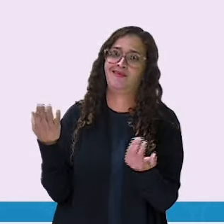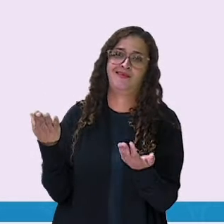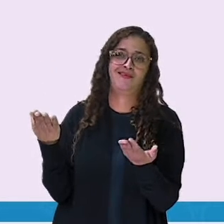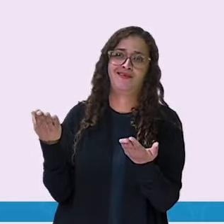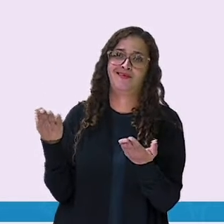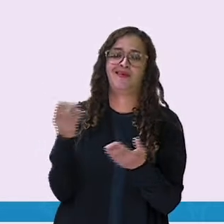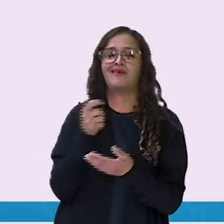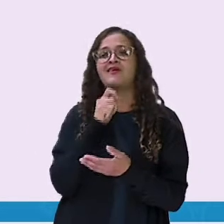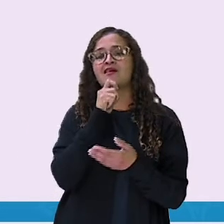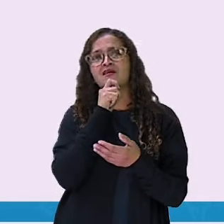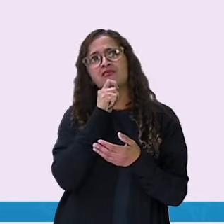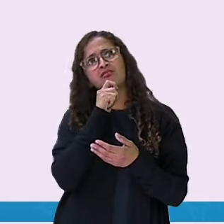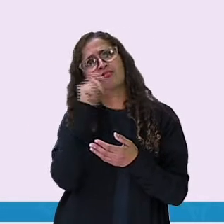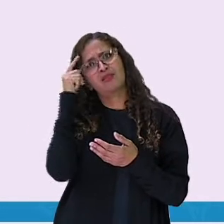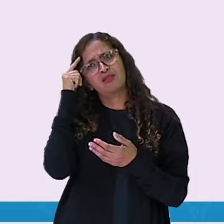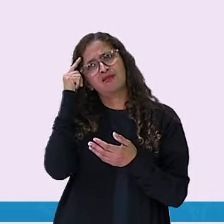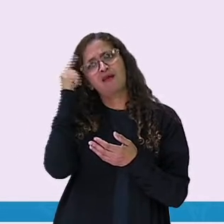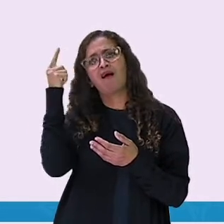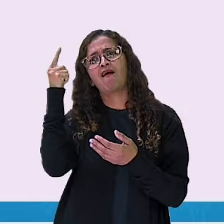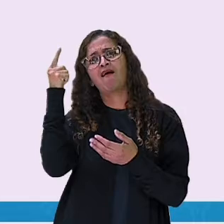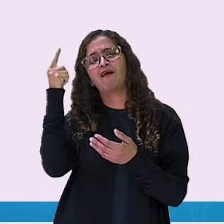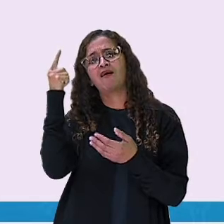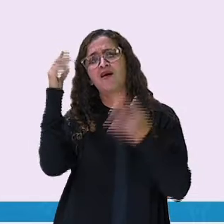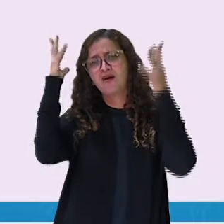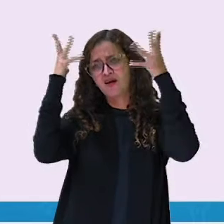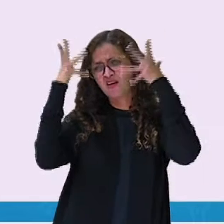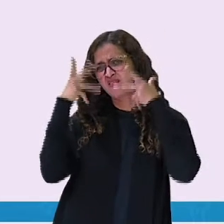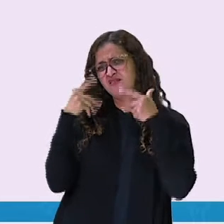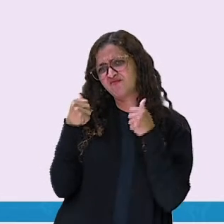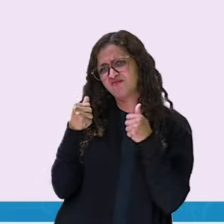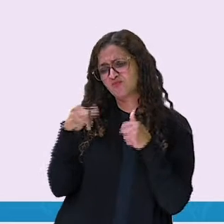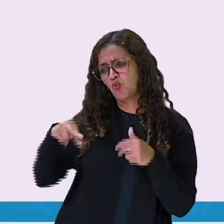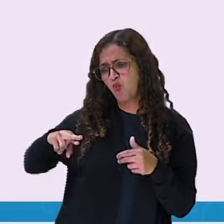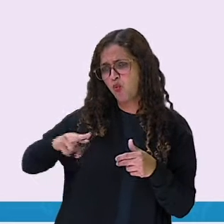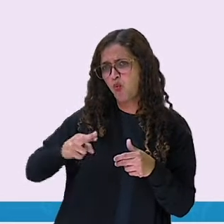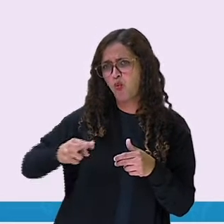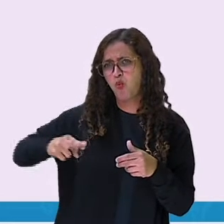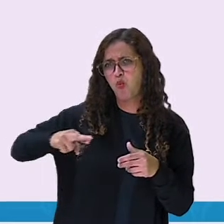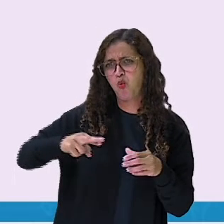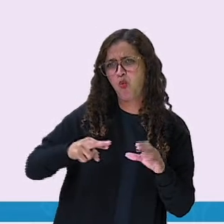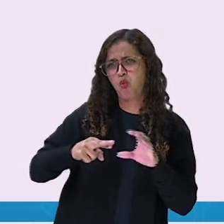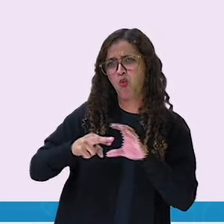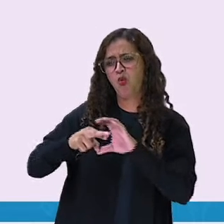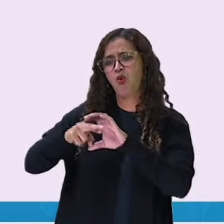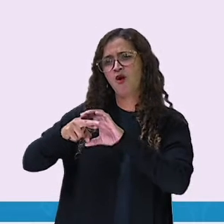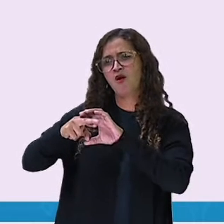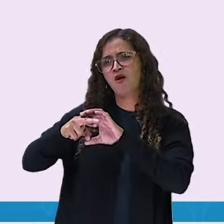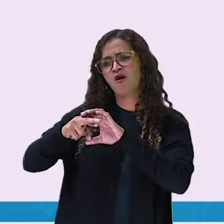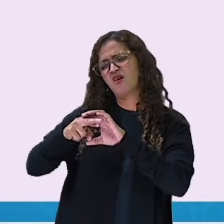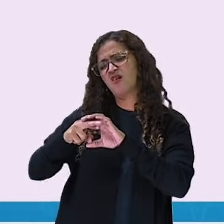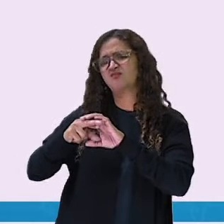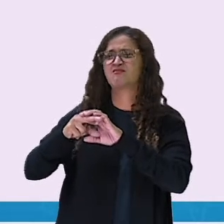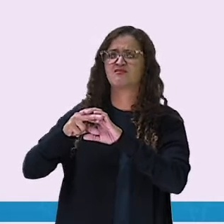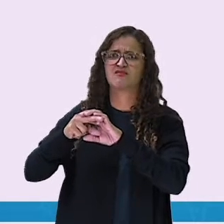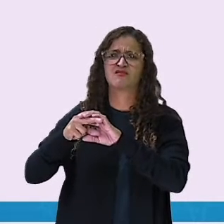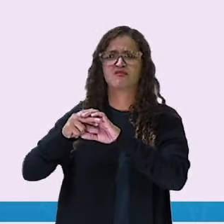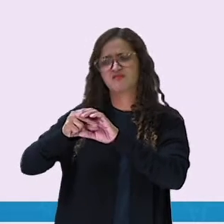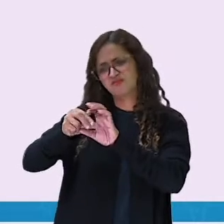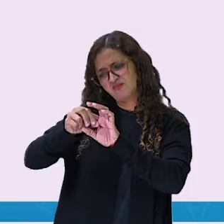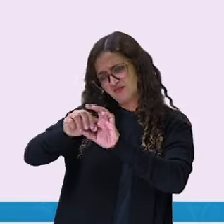ainda assim, como não tinha nada a perder, o leão, ele resolveu